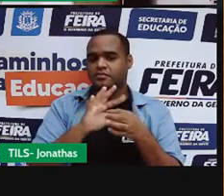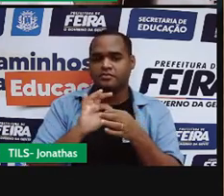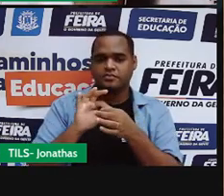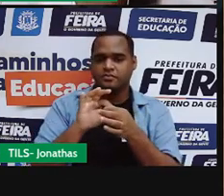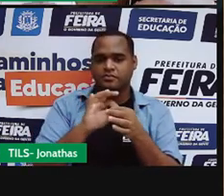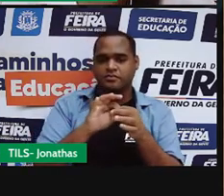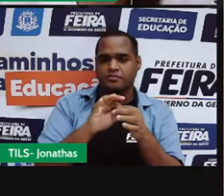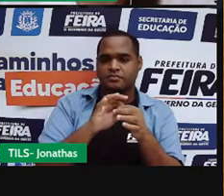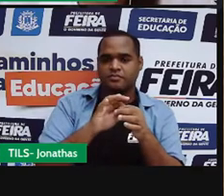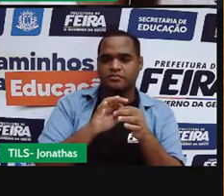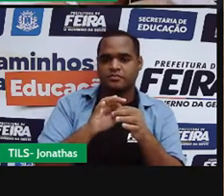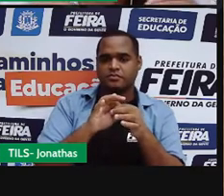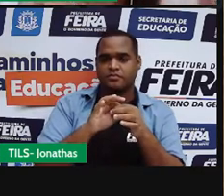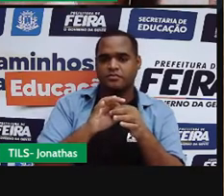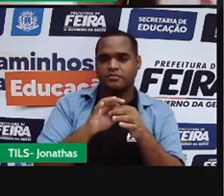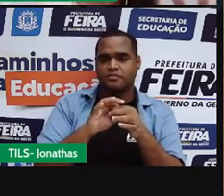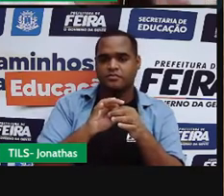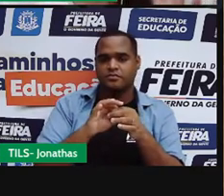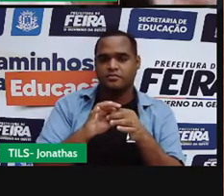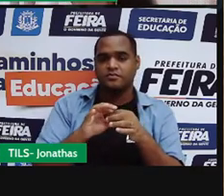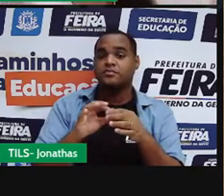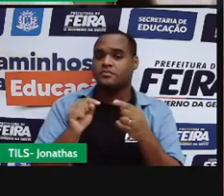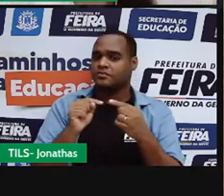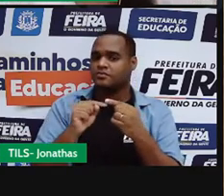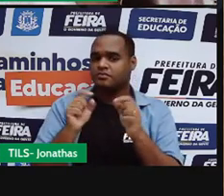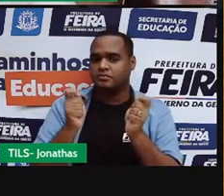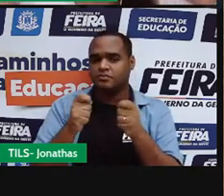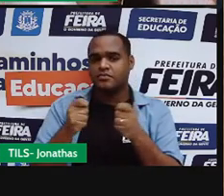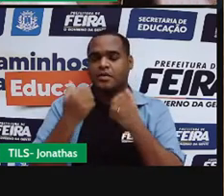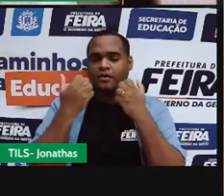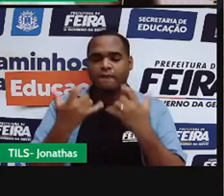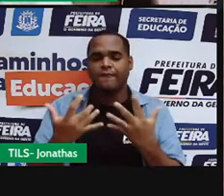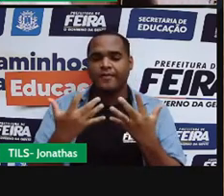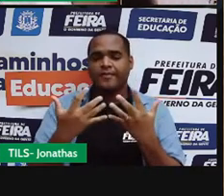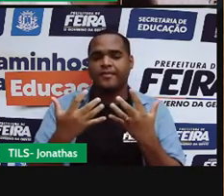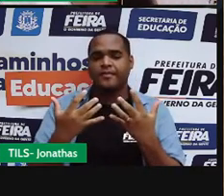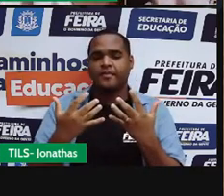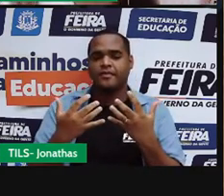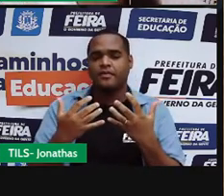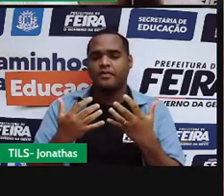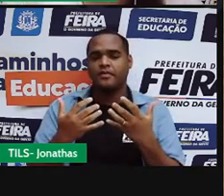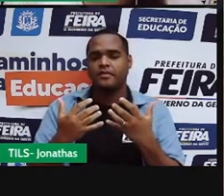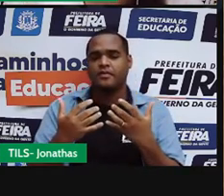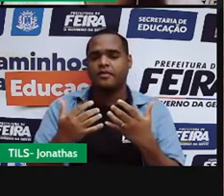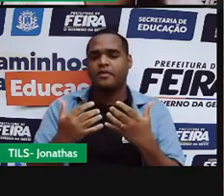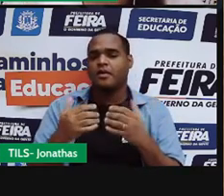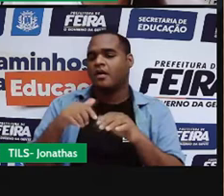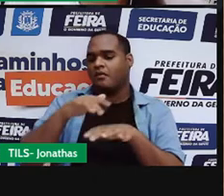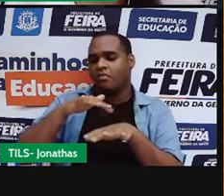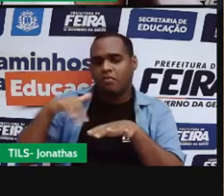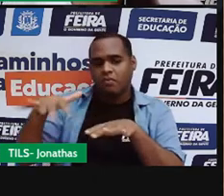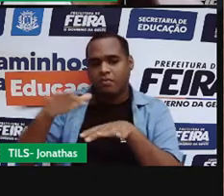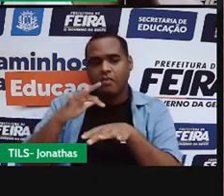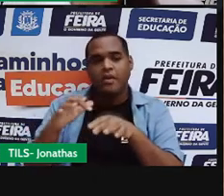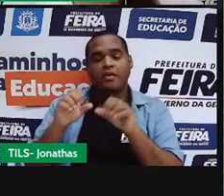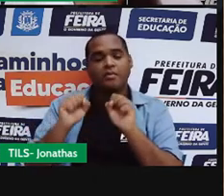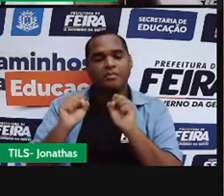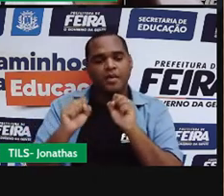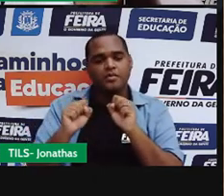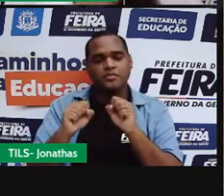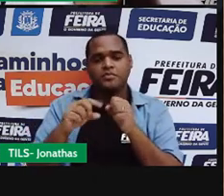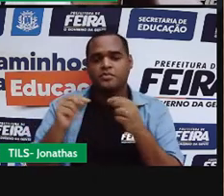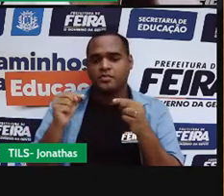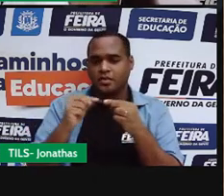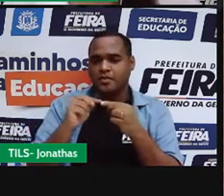no sólido, mas eles estão ali mais fluidos, mais soltos. Mas nesse caso a gente não tem mais aquela forma